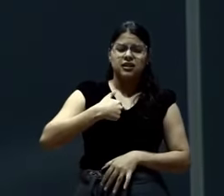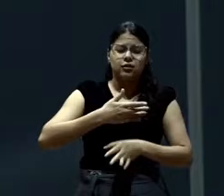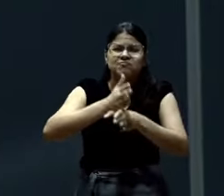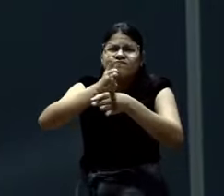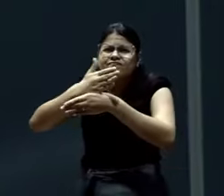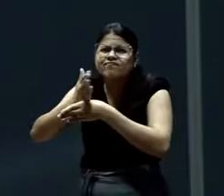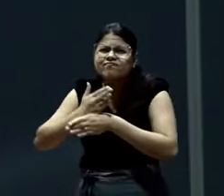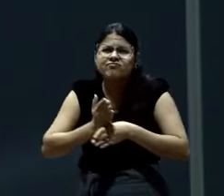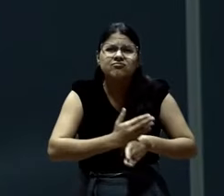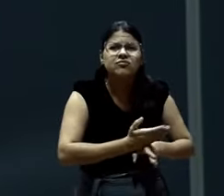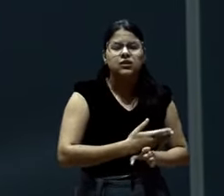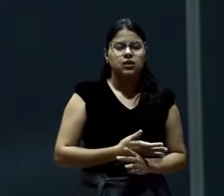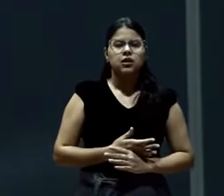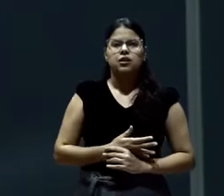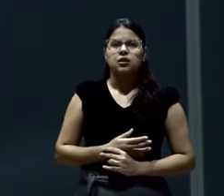isso é um risco nosso.